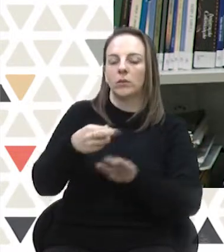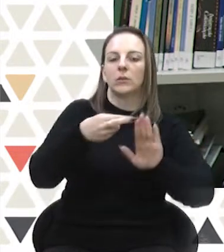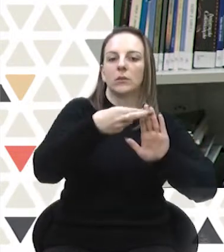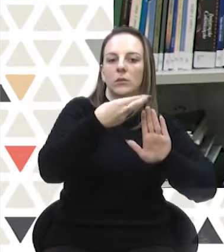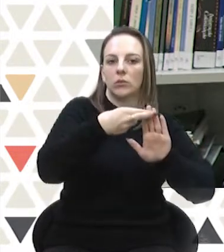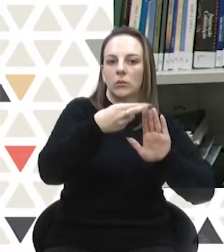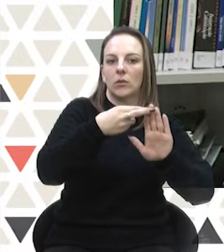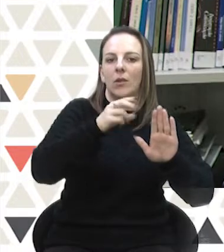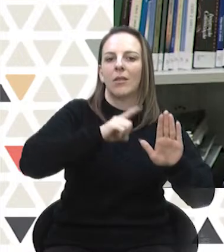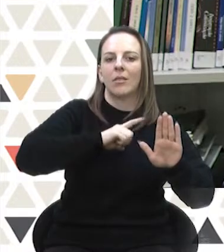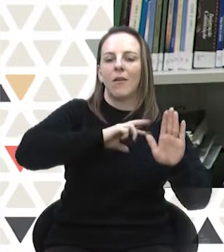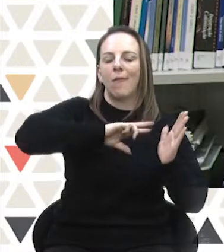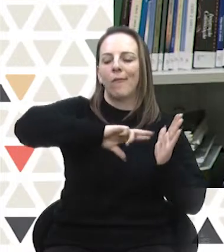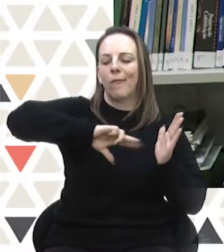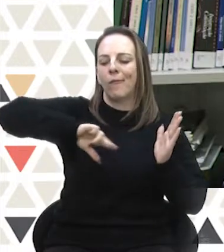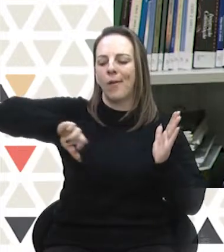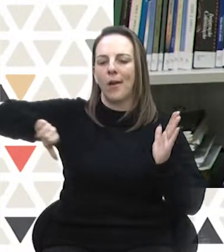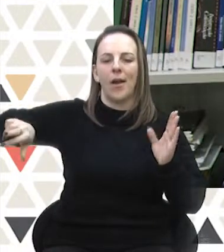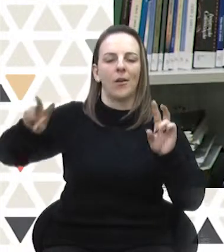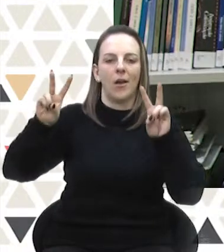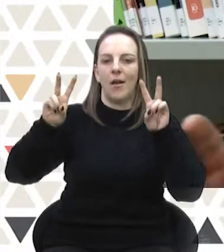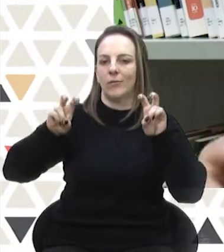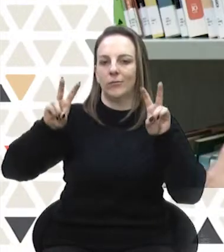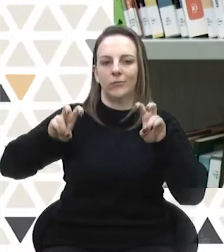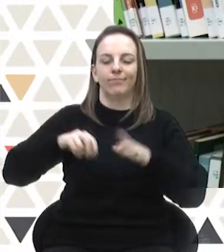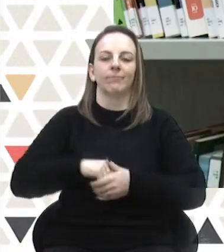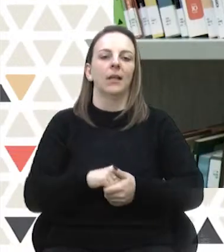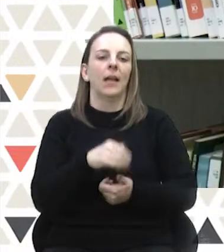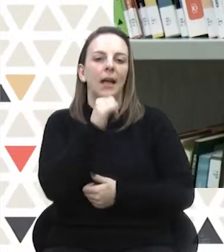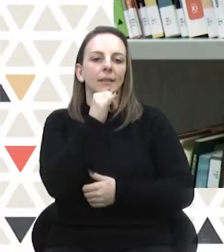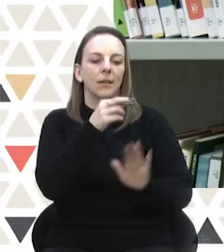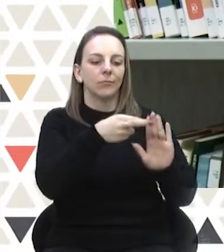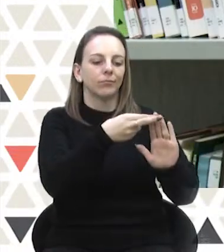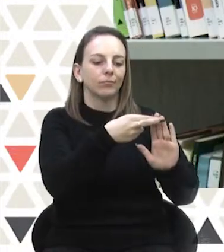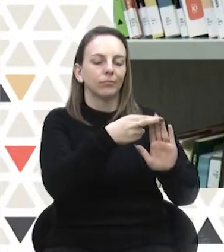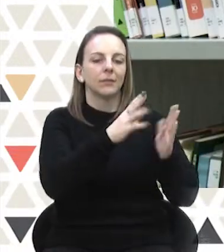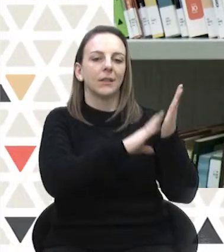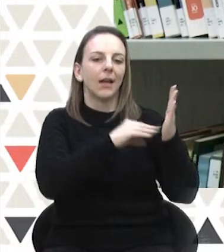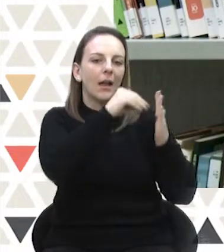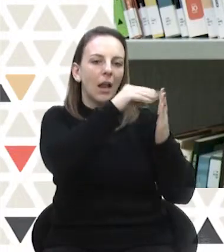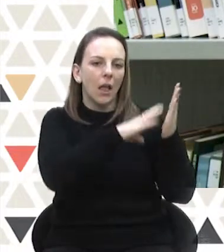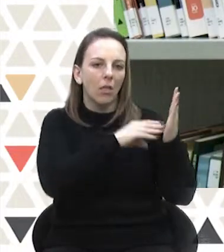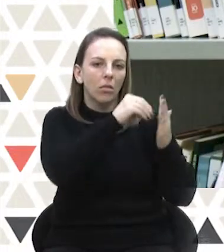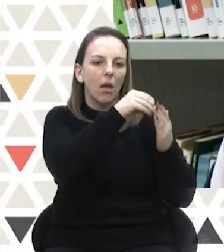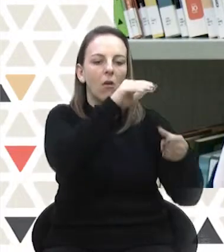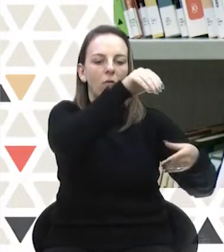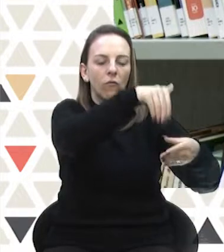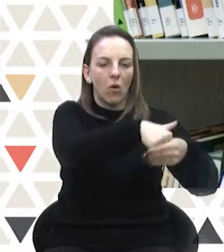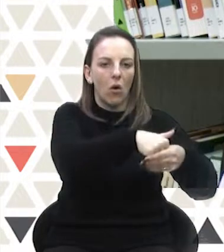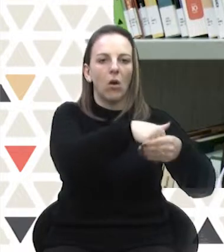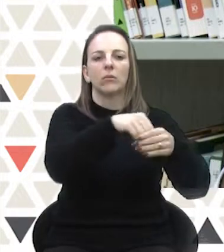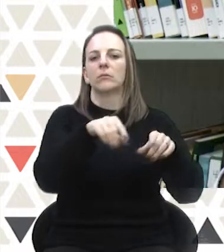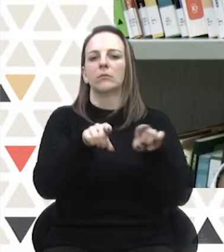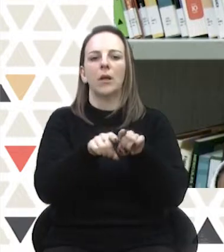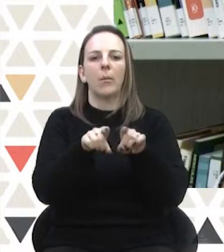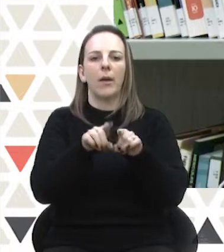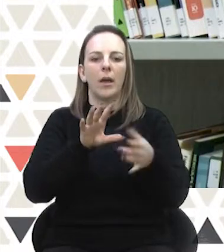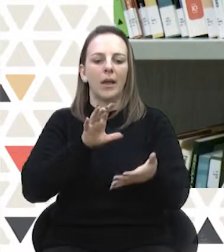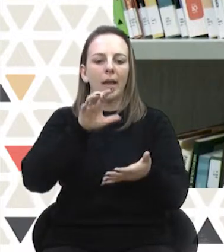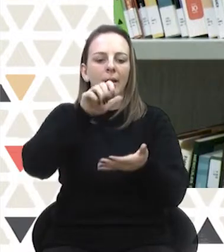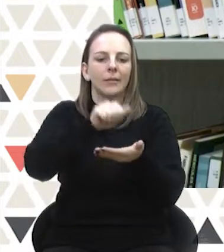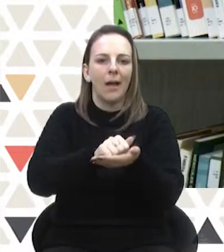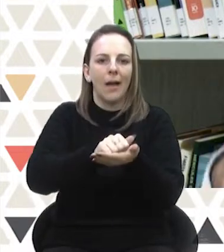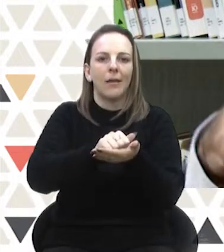resoluções tratando de diversos temas. Resoluções que tratam do calendário eleitoral, do cronograma do